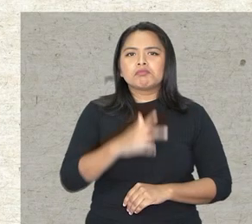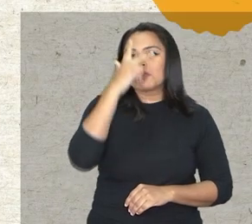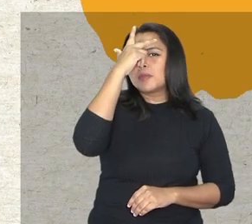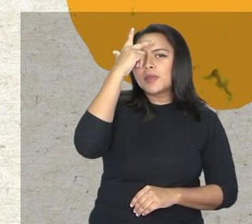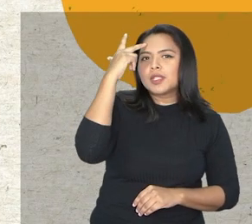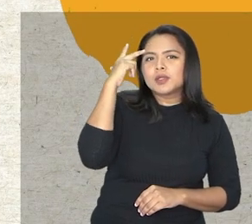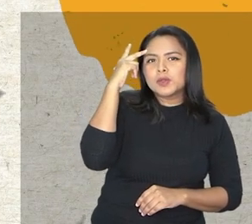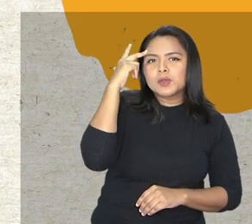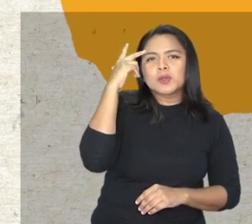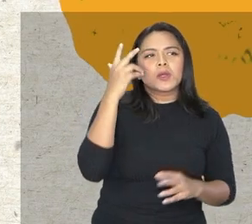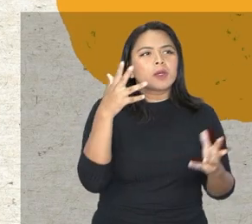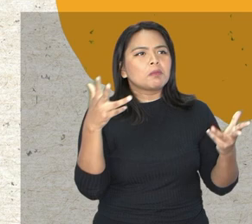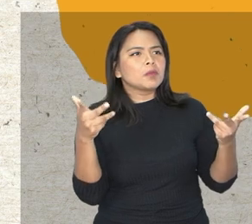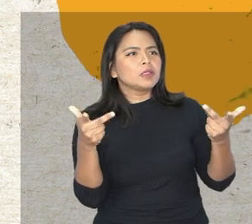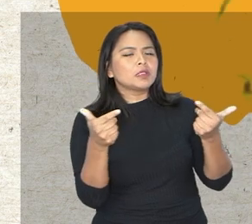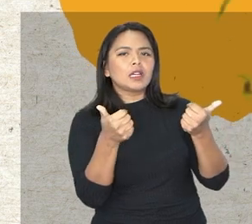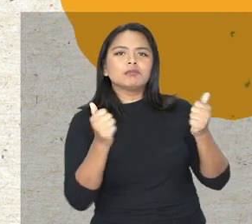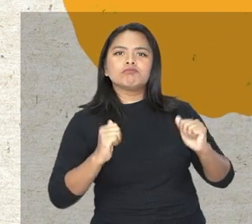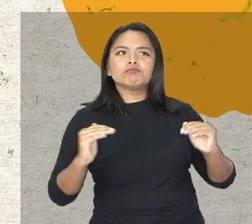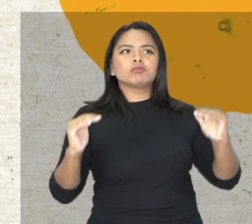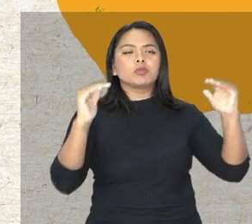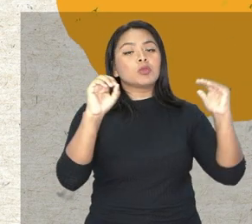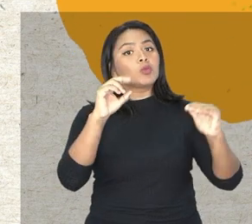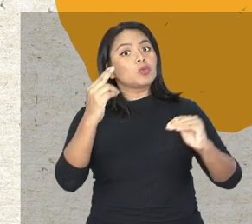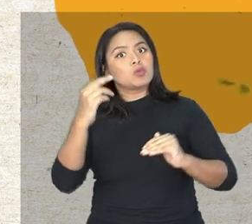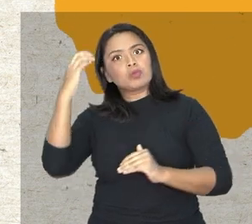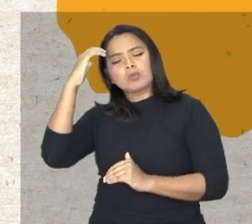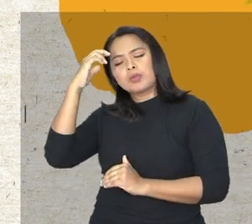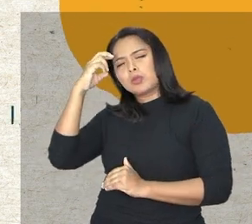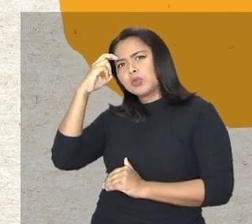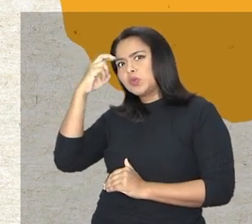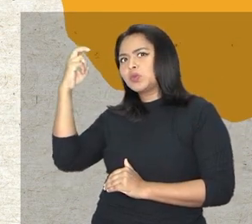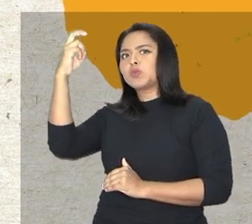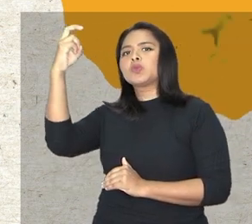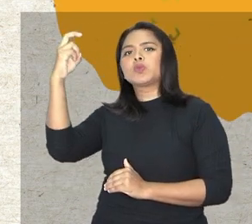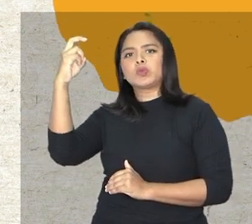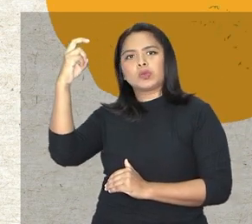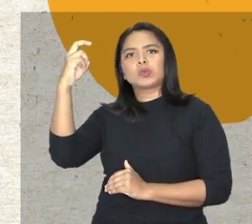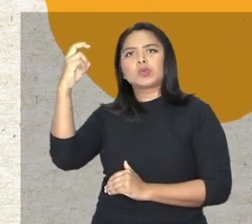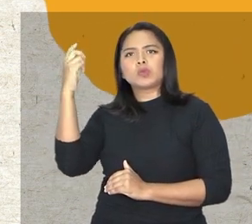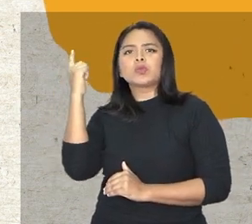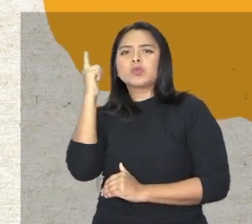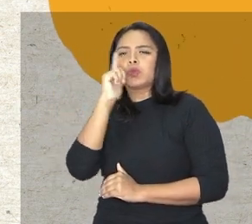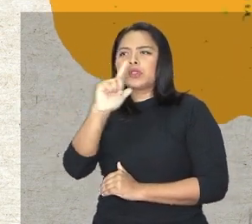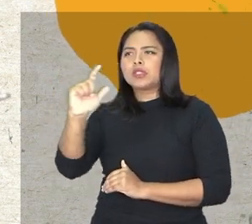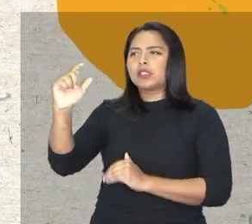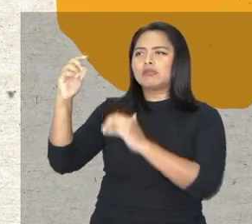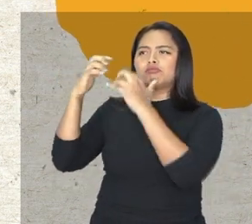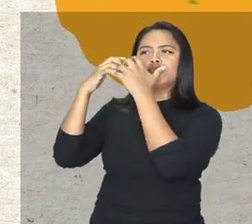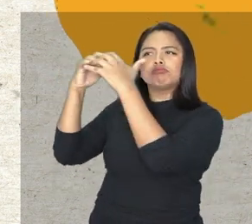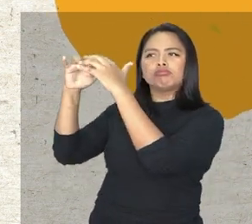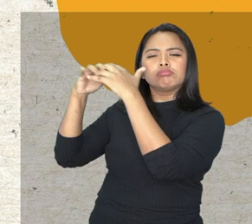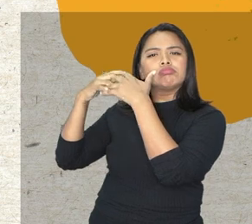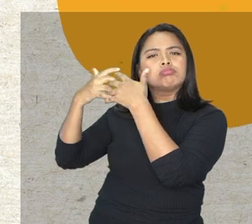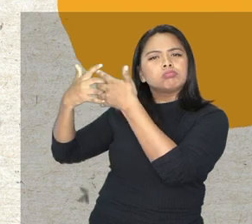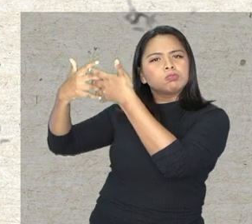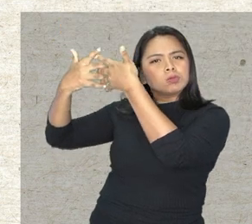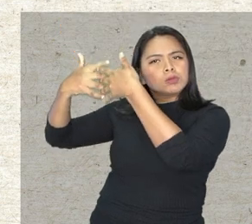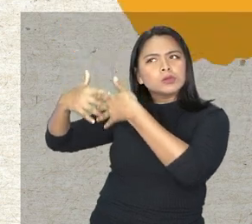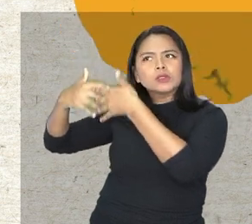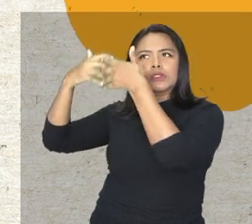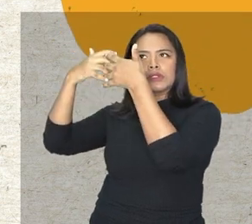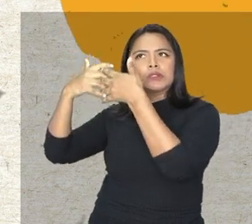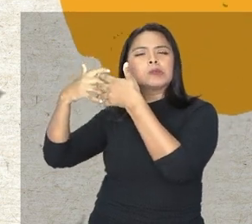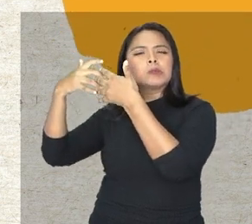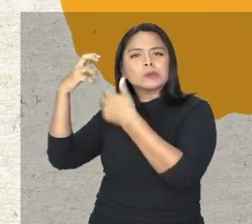Pessoas com altas habilidades ou superdotação tendem a se destacar na capacidade de pensar e raciocinar, sendo